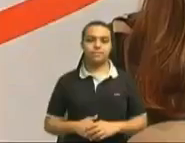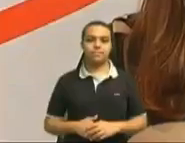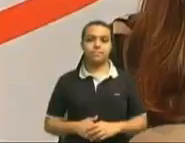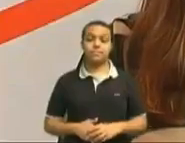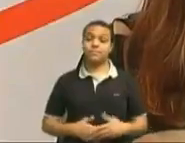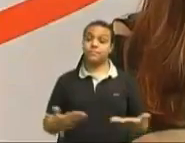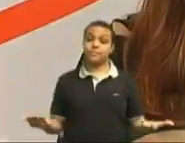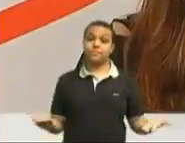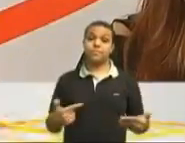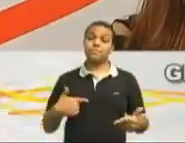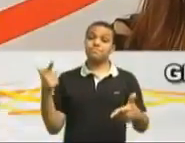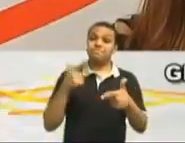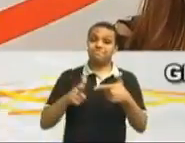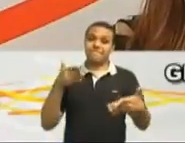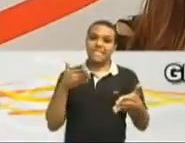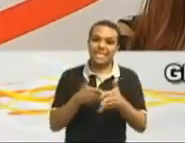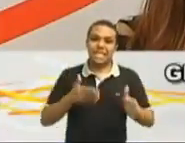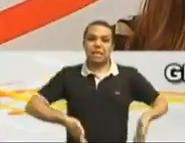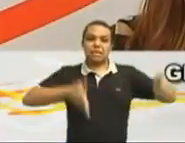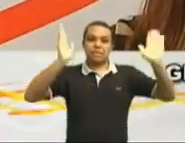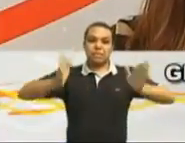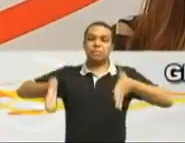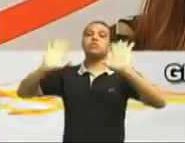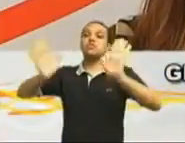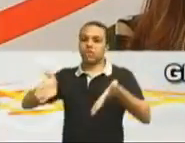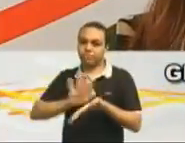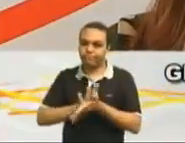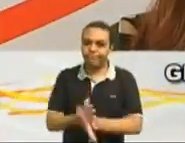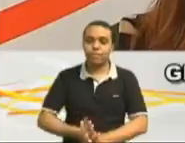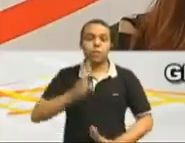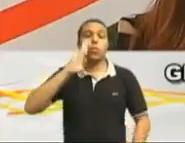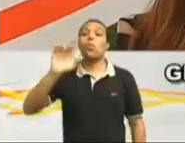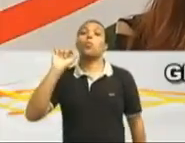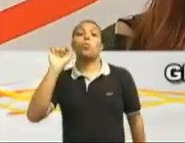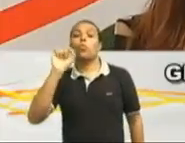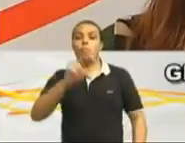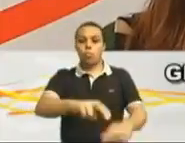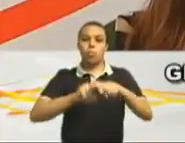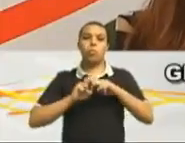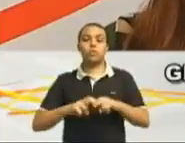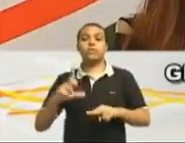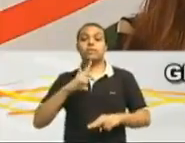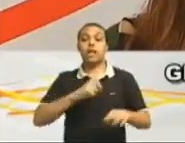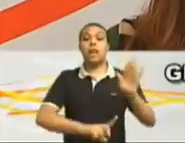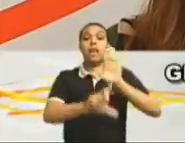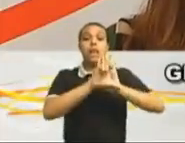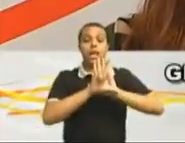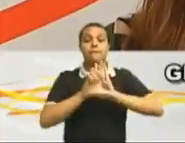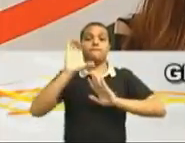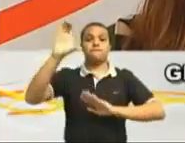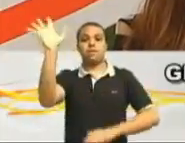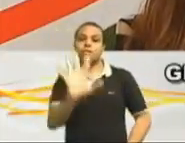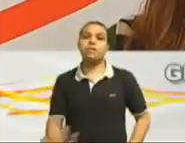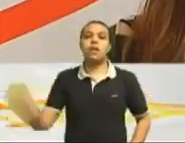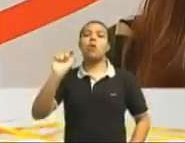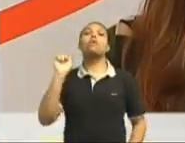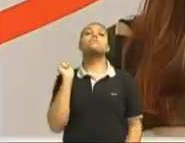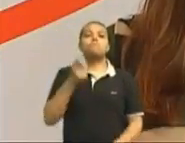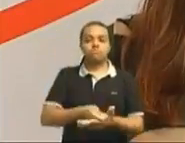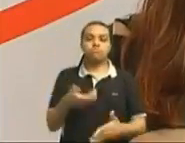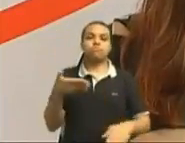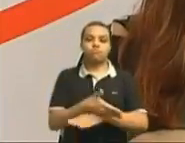As barreiras arquitetônicas estão sendo eliminadas principalmente por conta de uma lei federal que exige